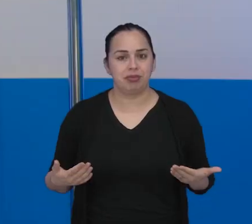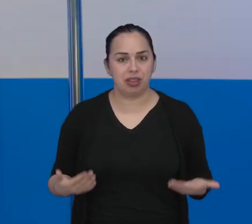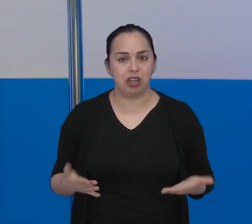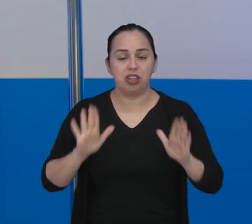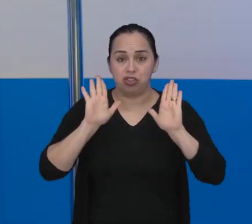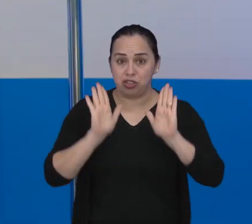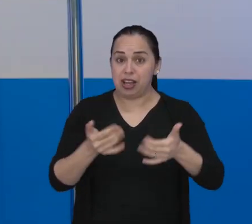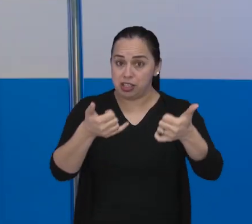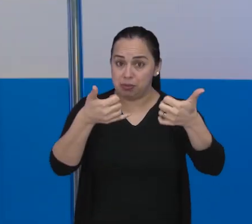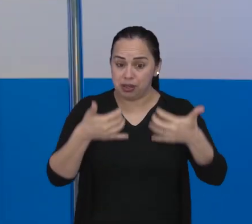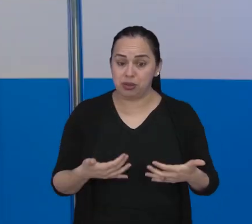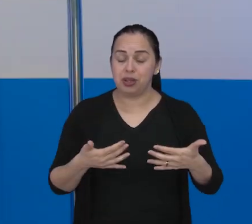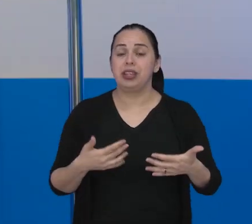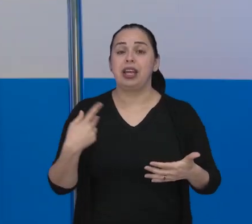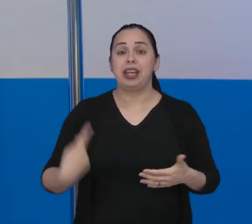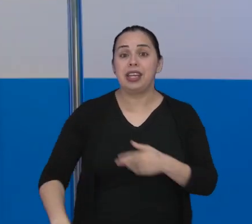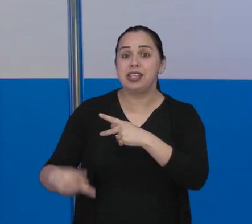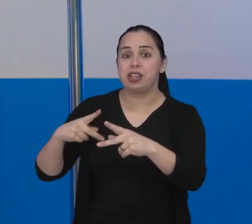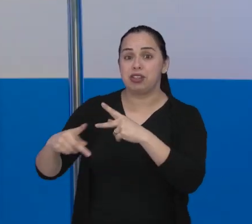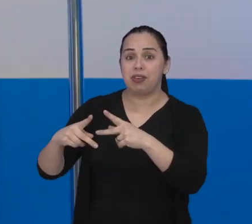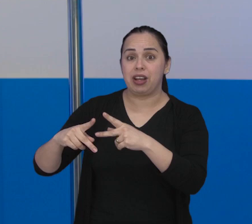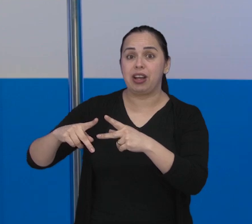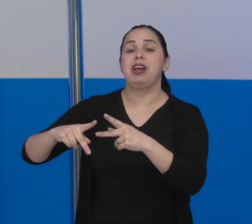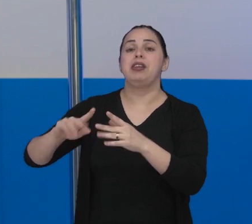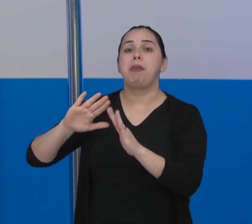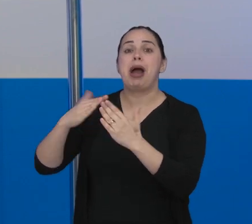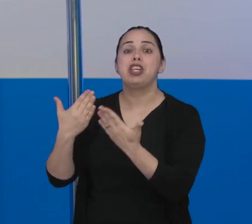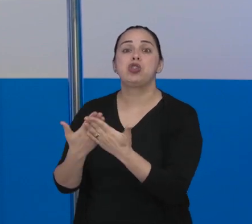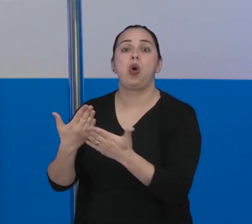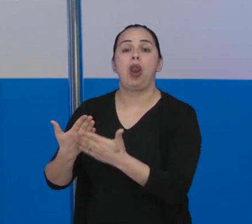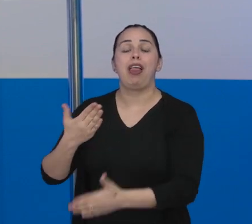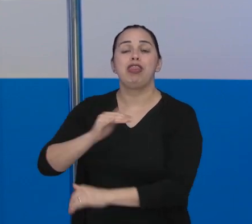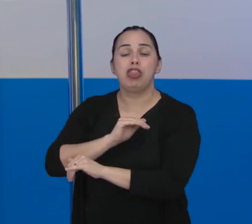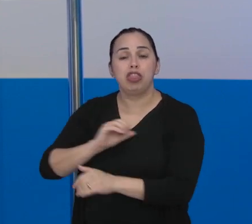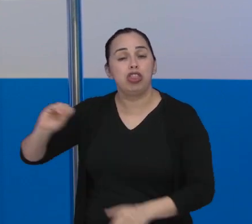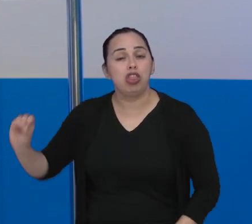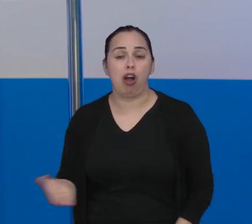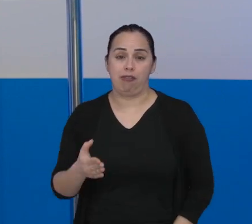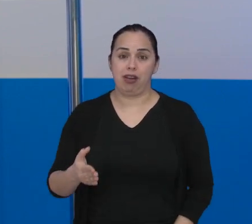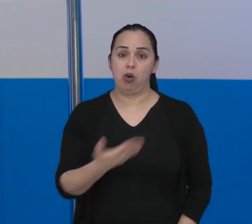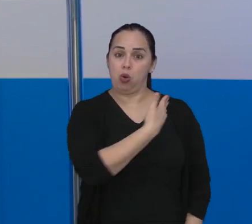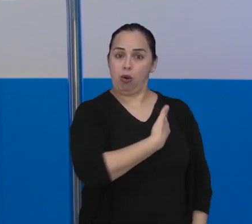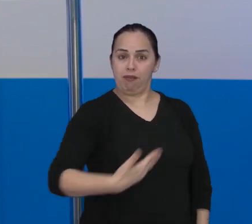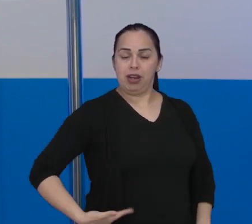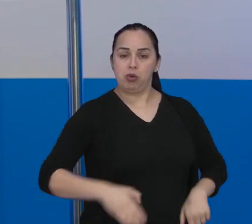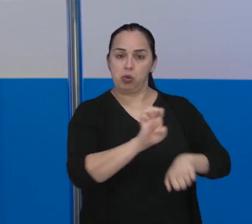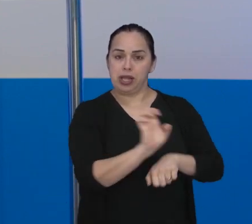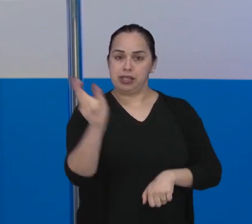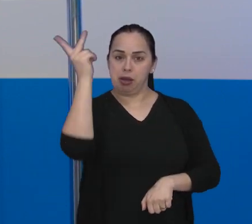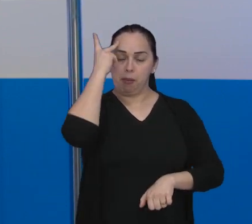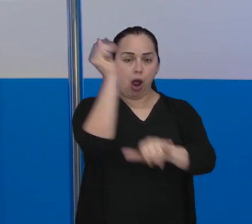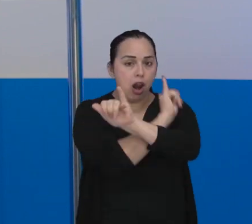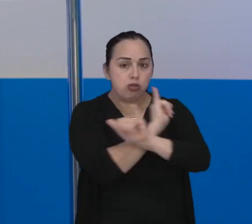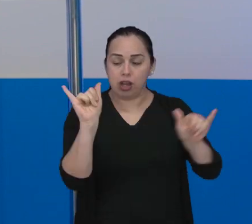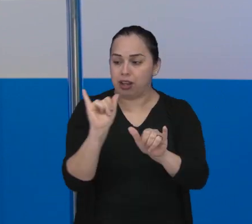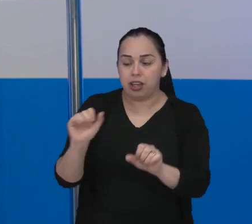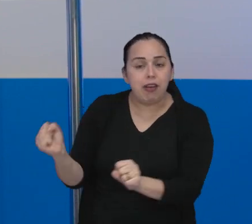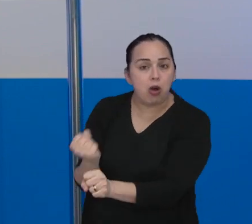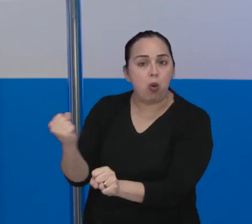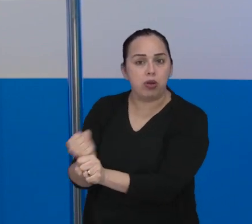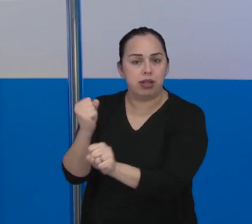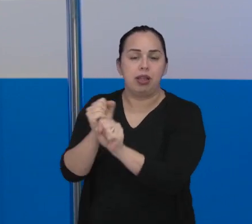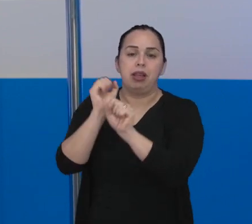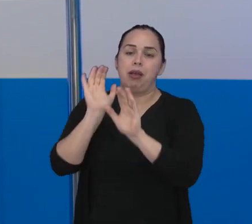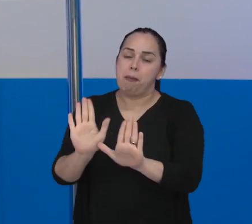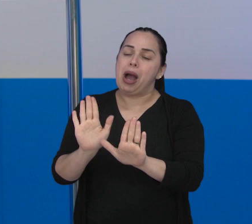E como falamos na abertura do jornal, São José dos Campos vai ganhar uma nova escola. O anúncio foi apresentado pelo governo de São Paulo e o